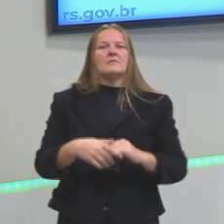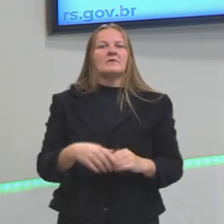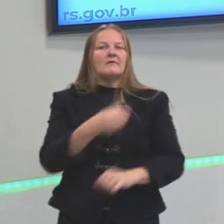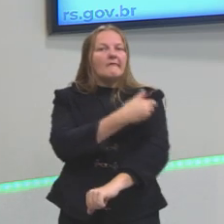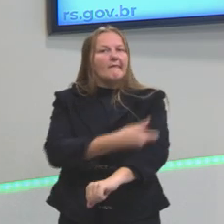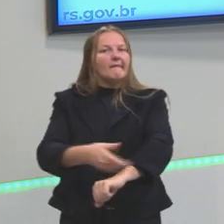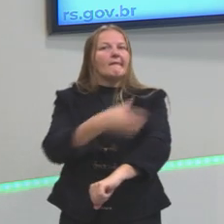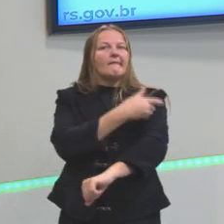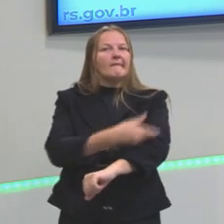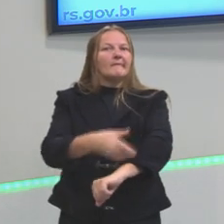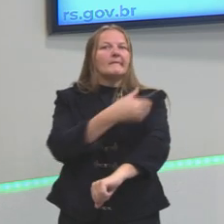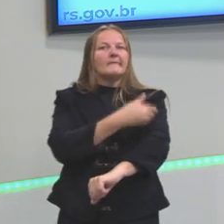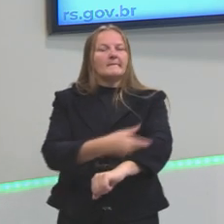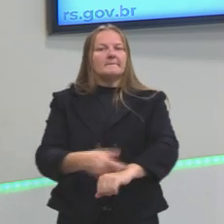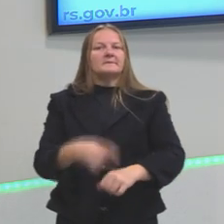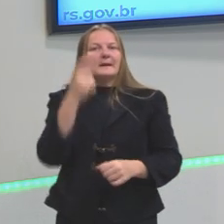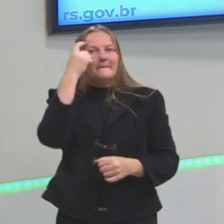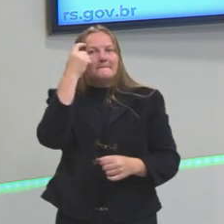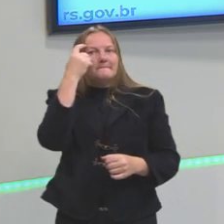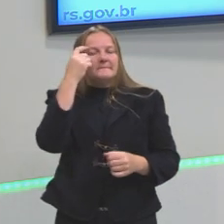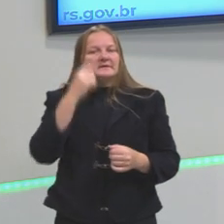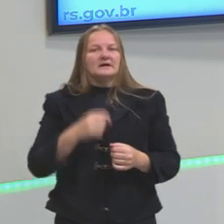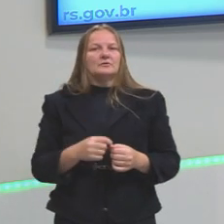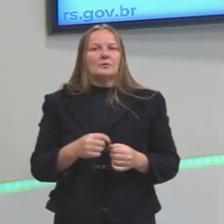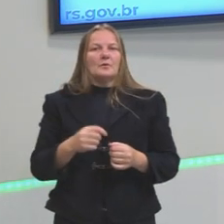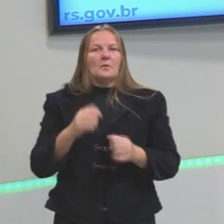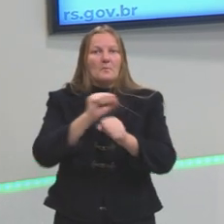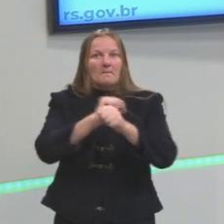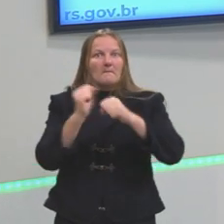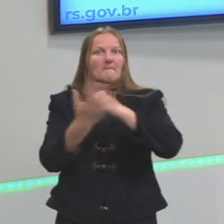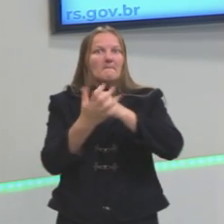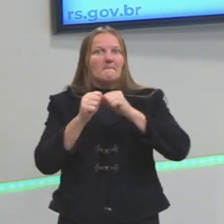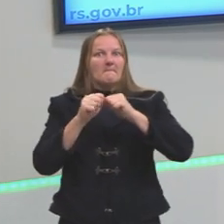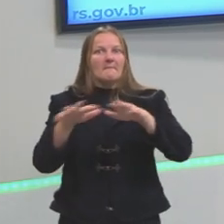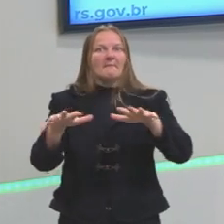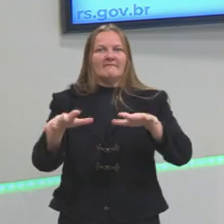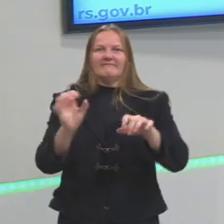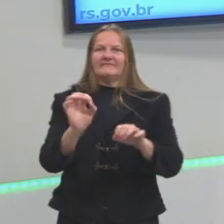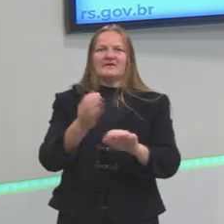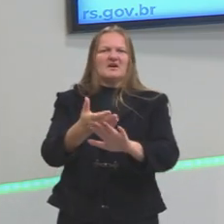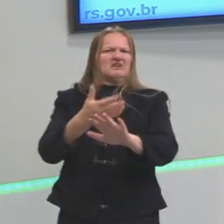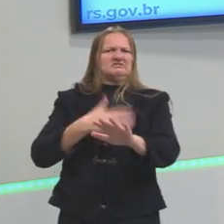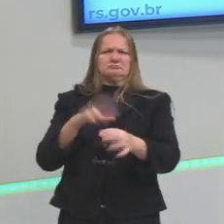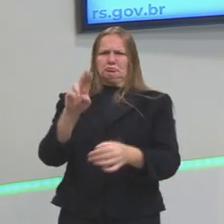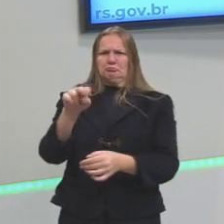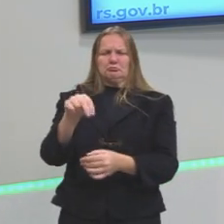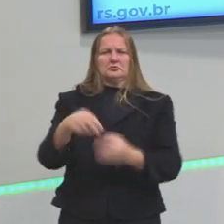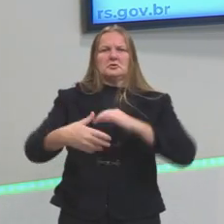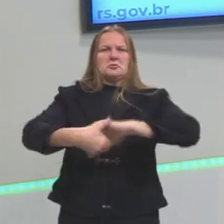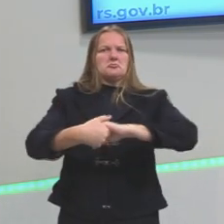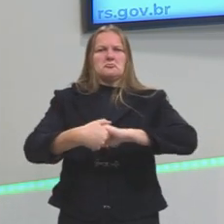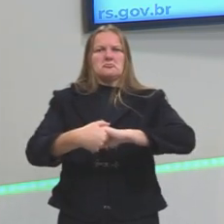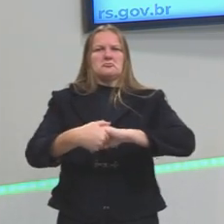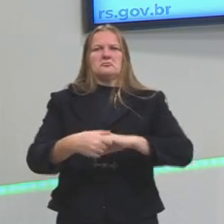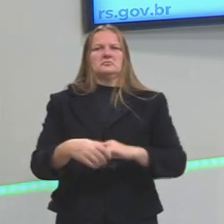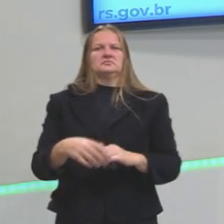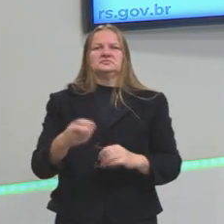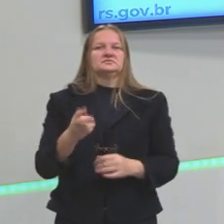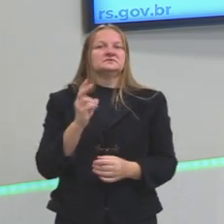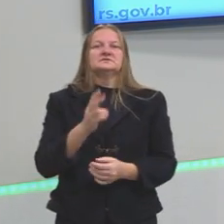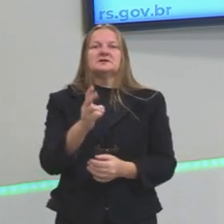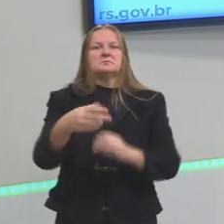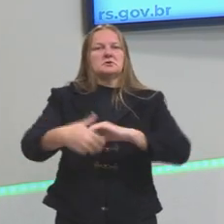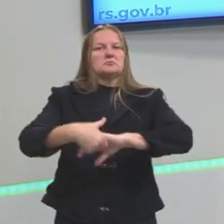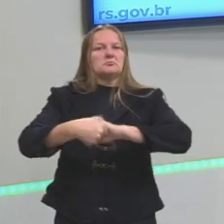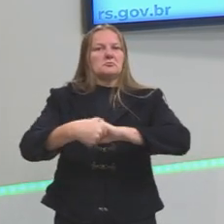temos pensado agora na pandemia, mas antes disso nós nunca pensávamos. Chegávamos e já cumprimentávamos as